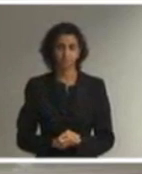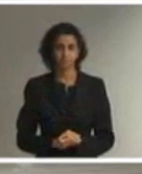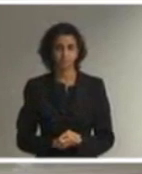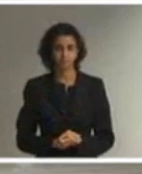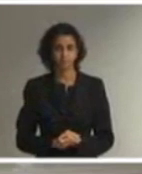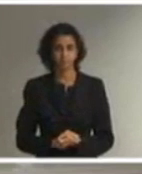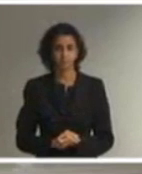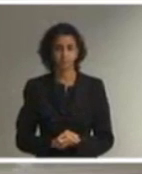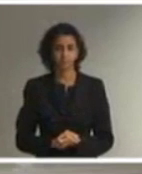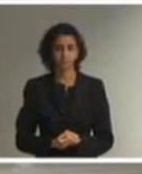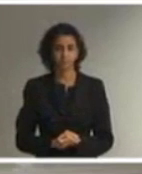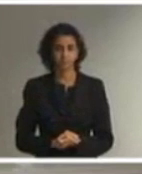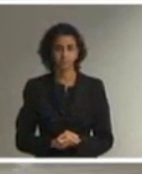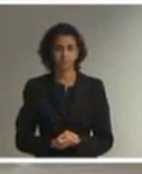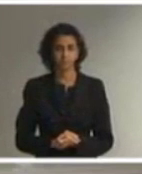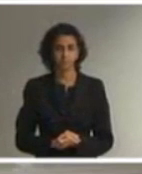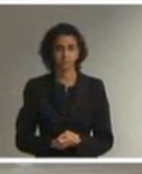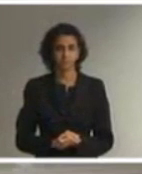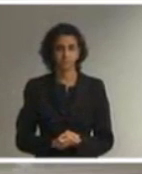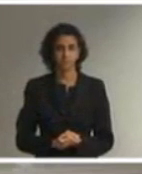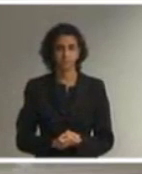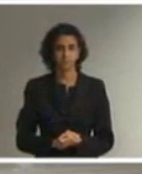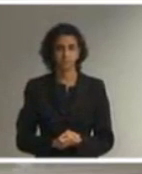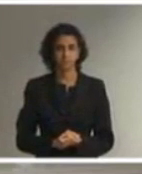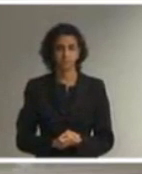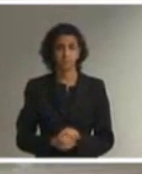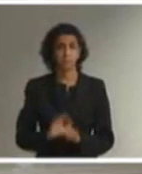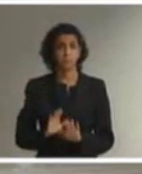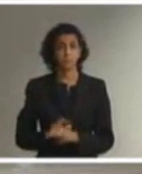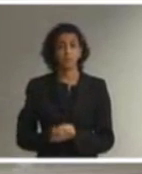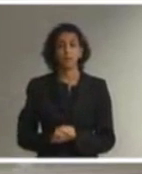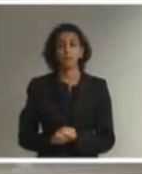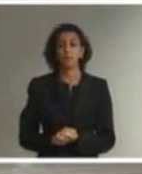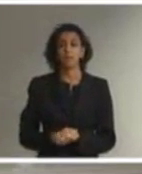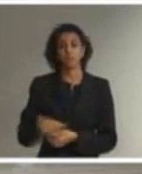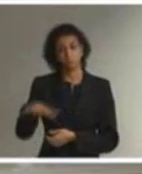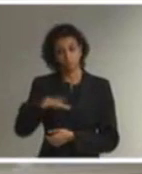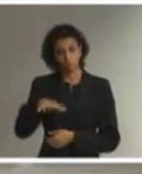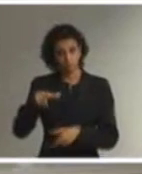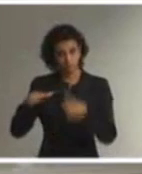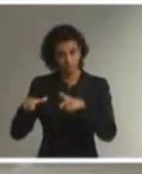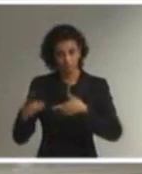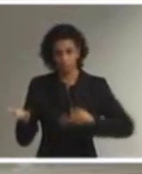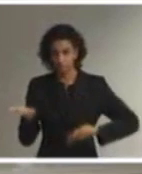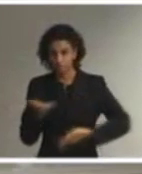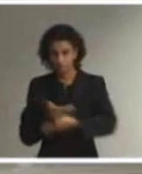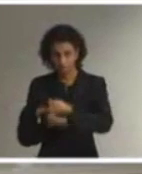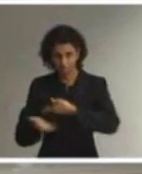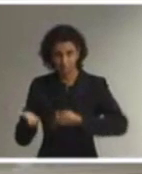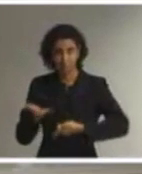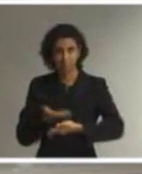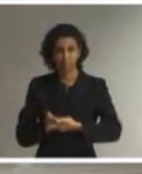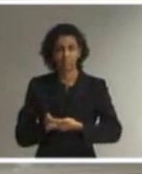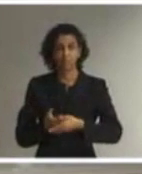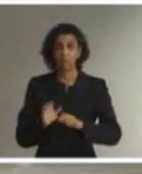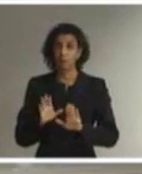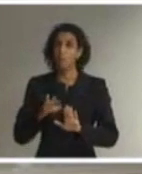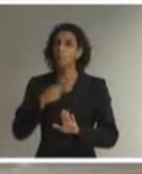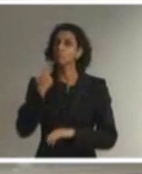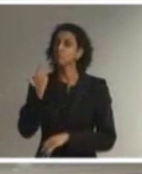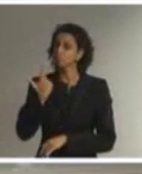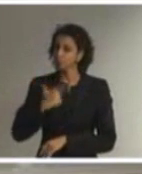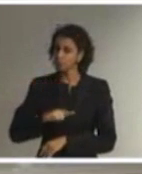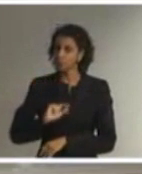aspecto mais específico das relações de trabalho, volto a dizer que